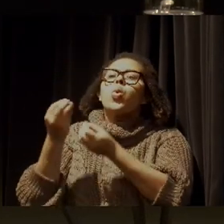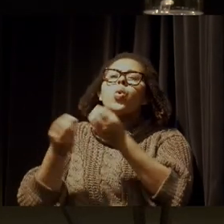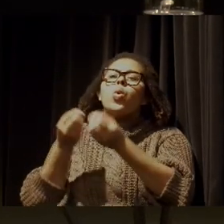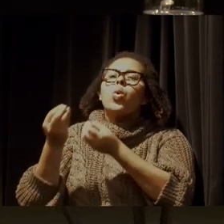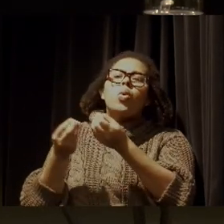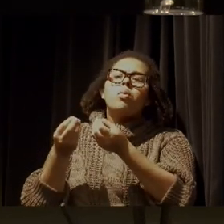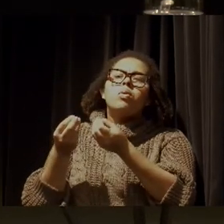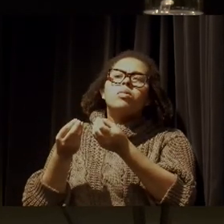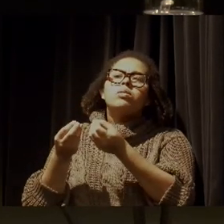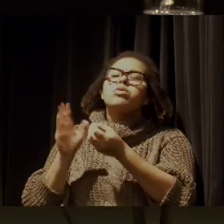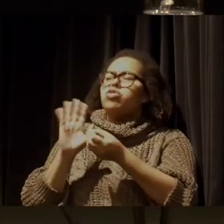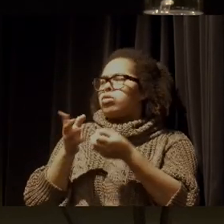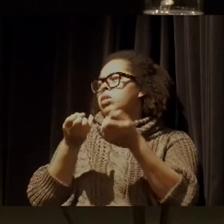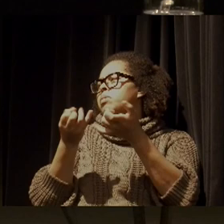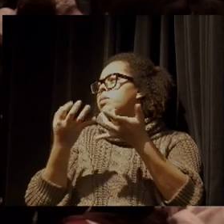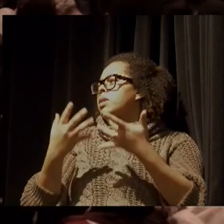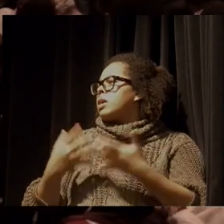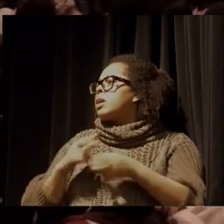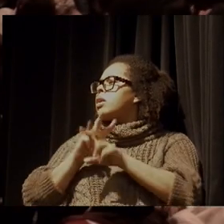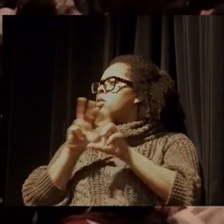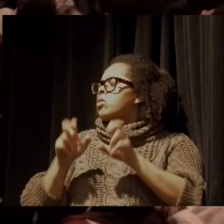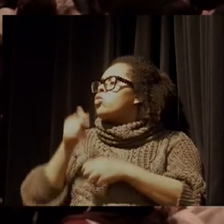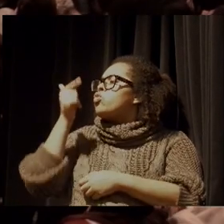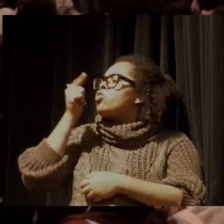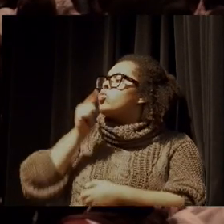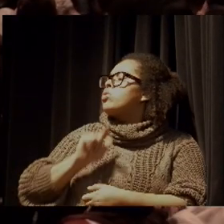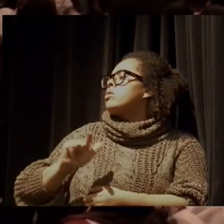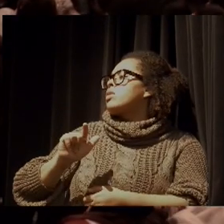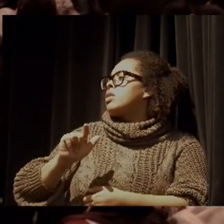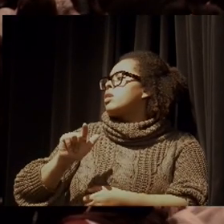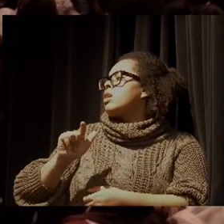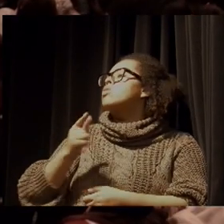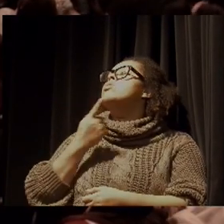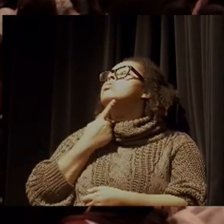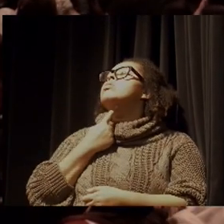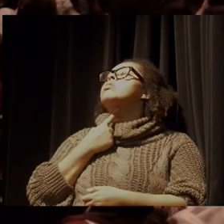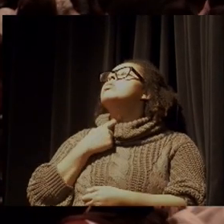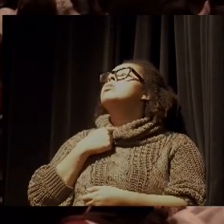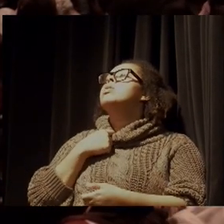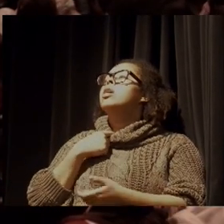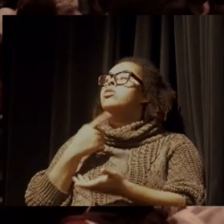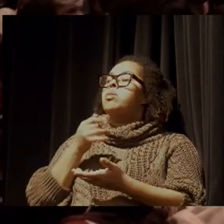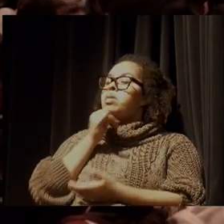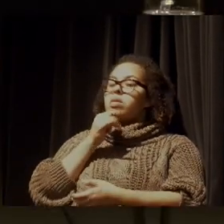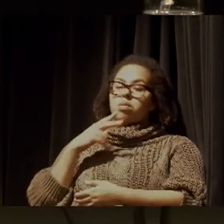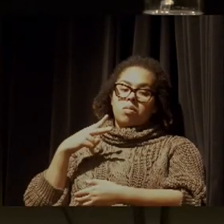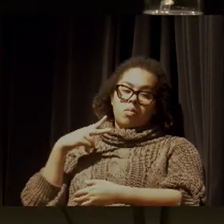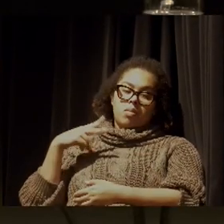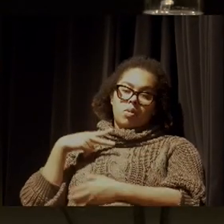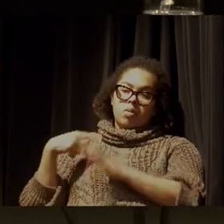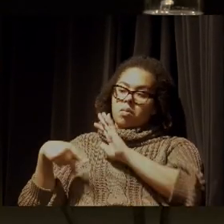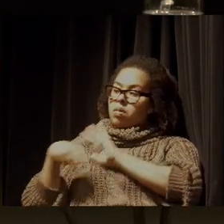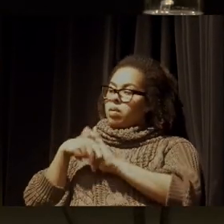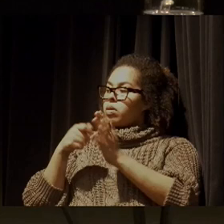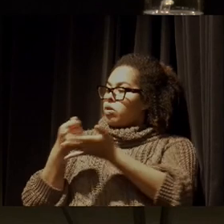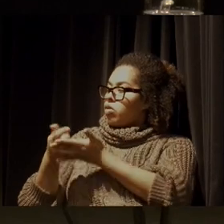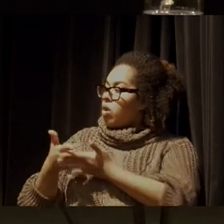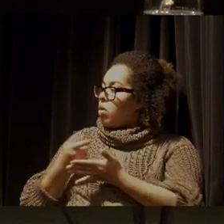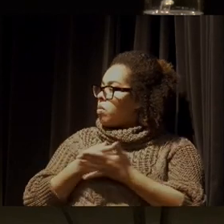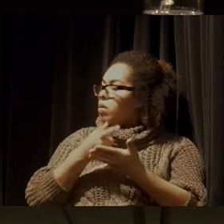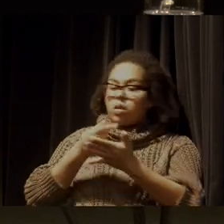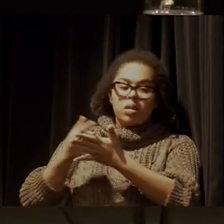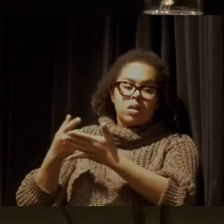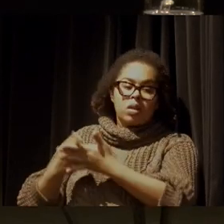já estava falando um pouco sobre isso, você concilia os desejos de consumo individuais com a necessidade de uma